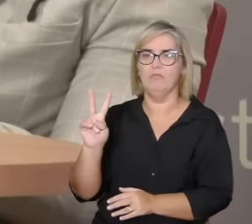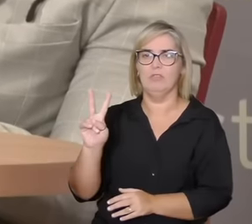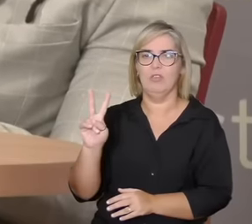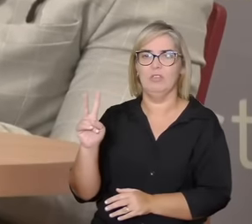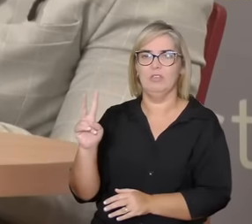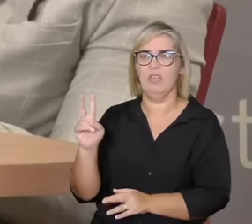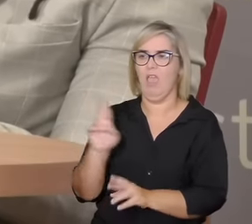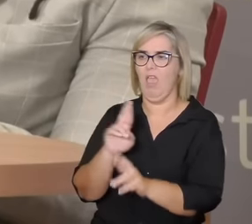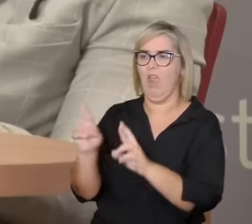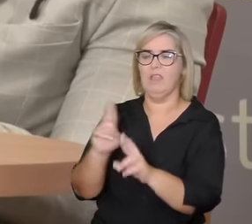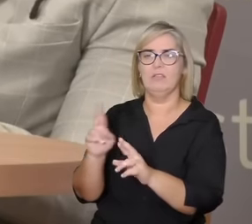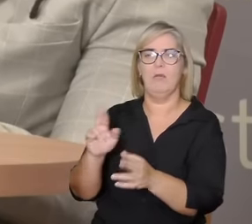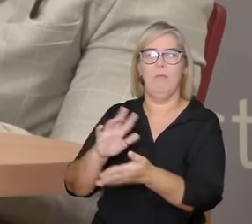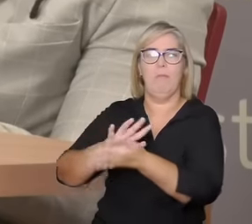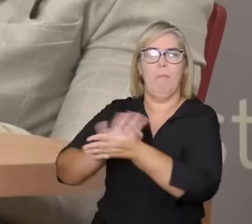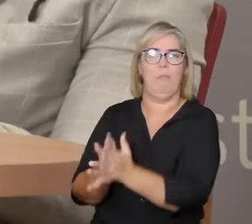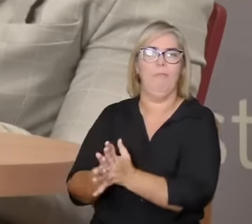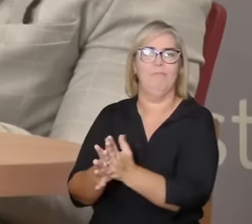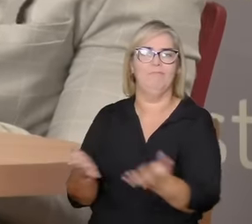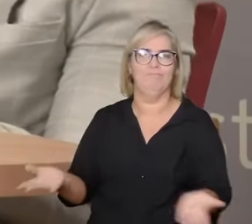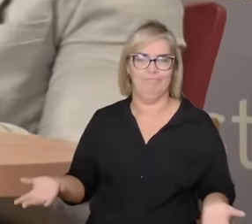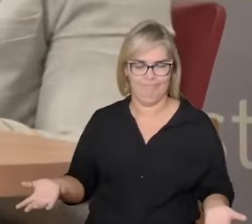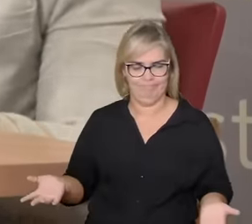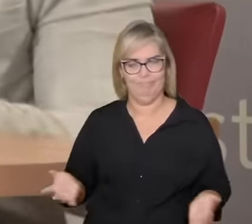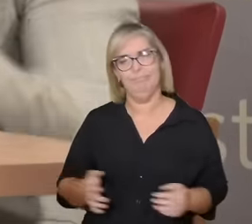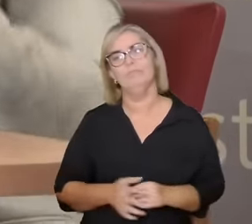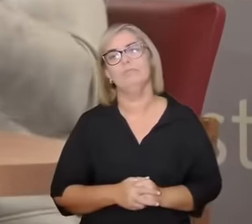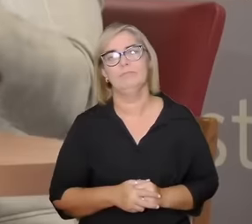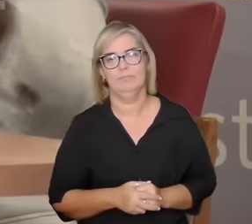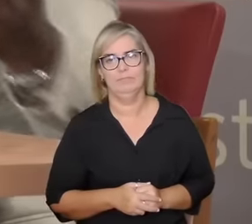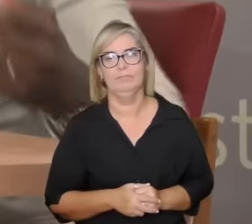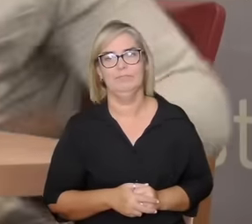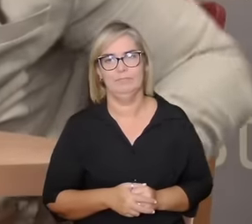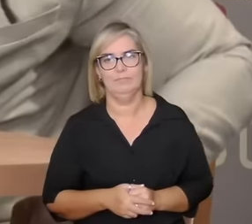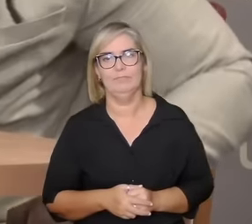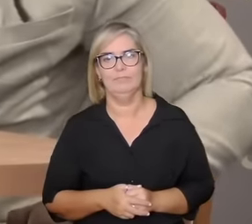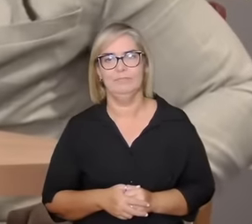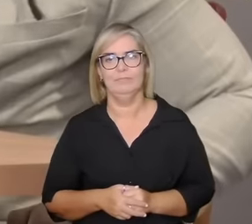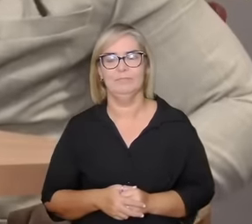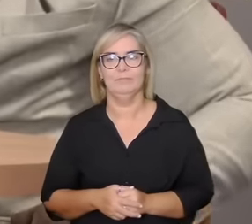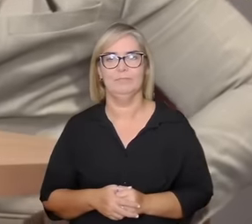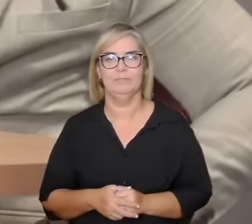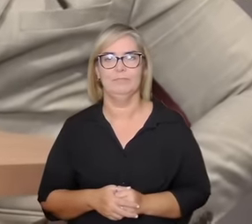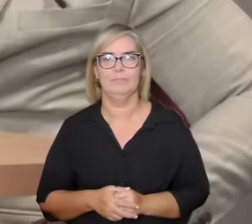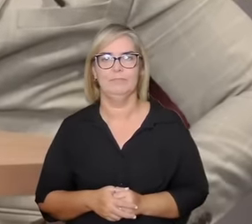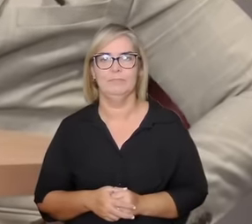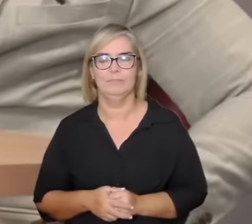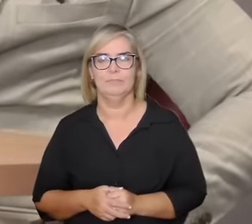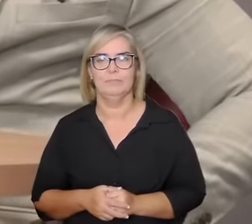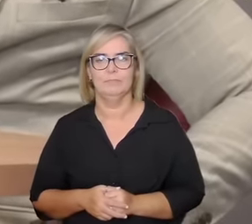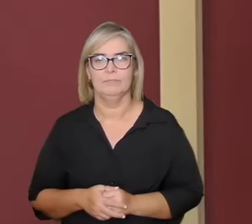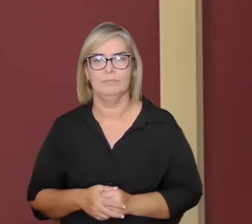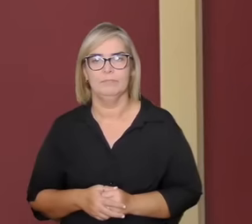destrói aquele corpo e não tem que às vezes o remédio não dá conta não é?